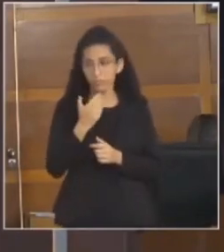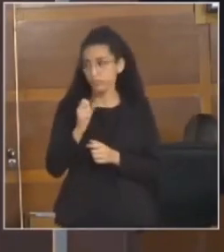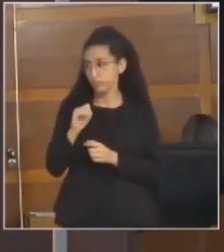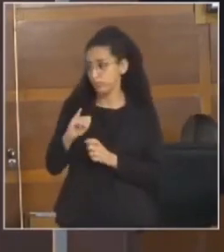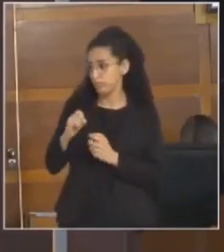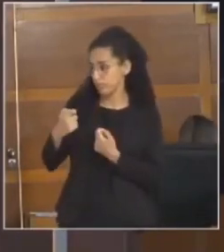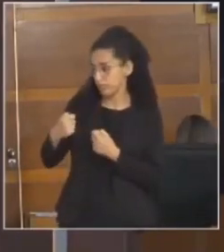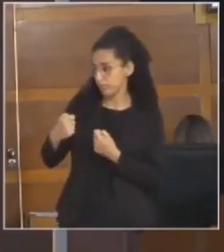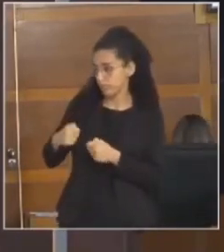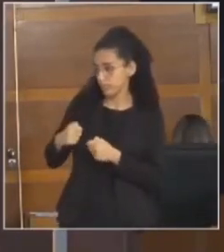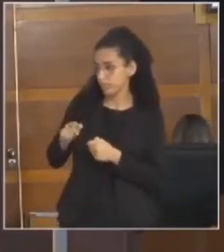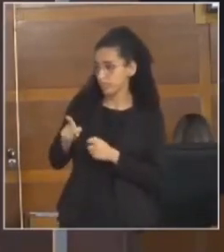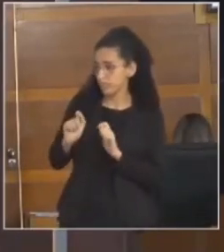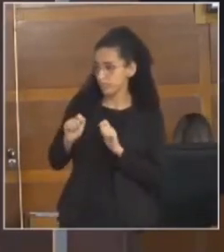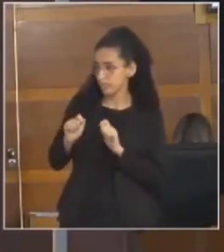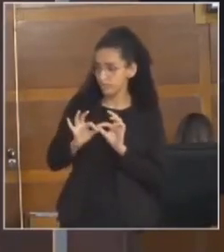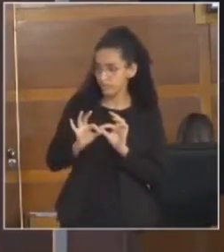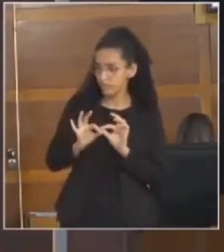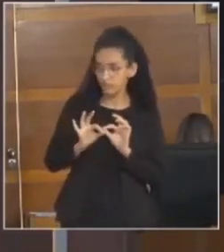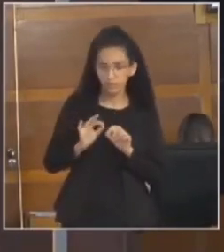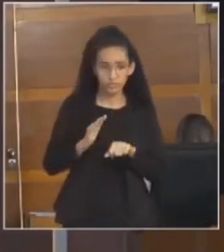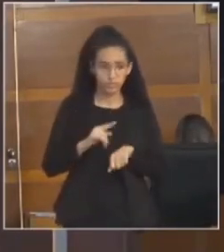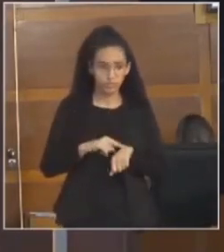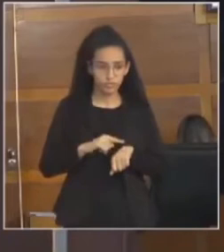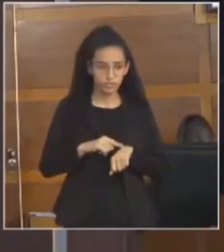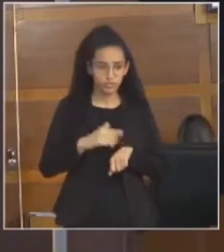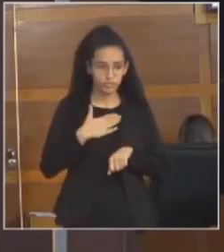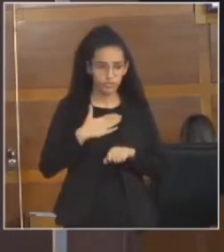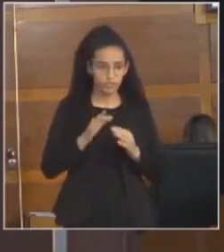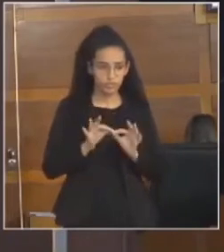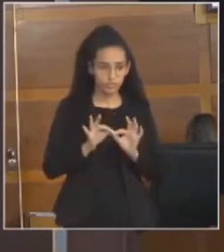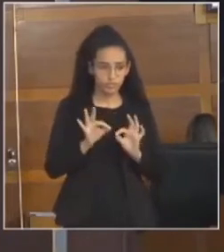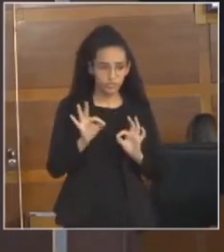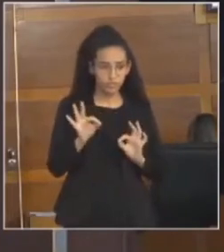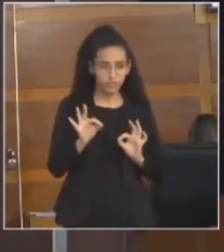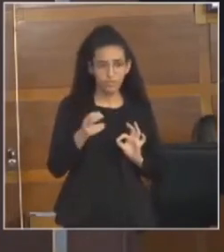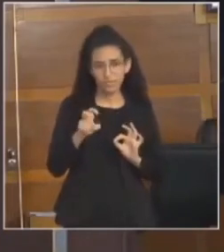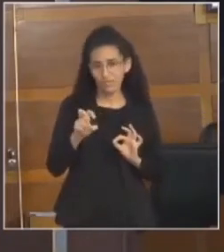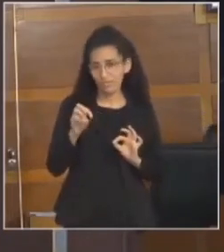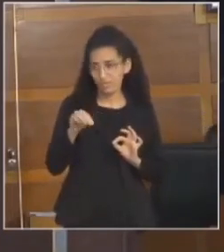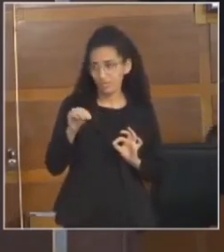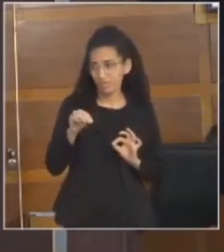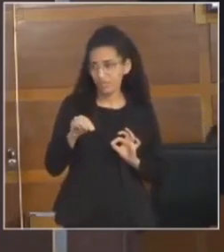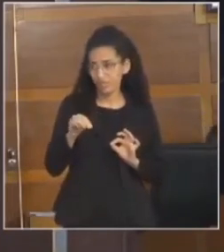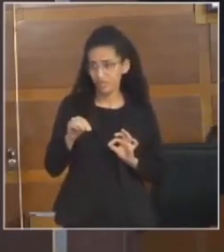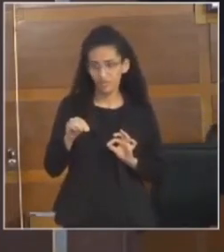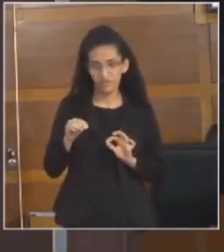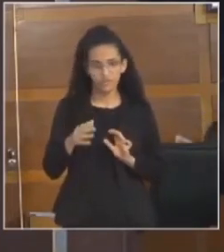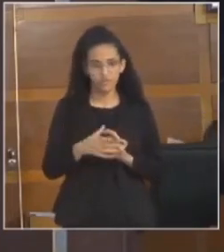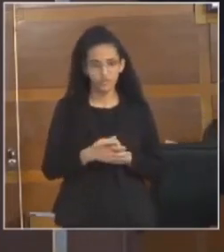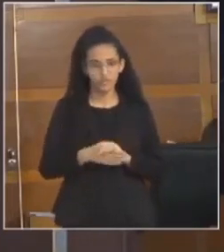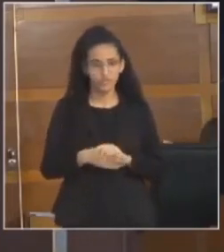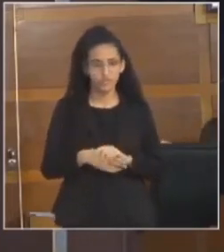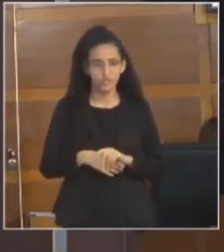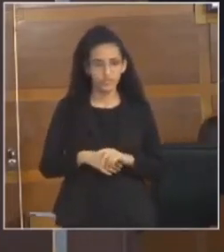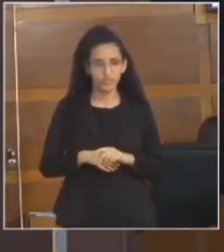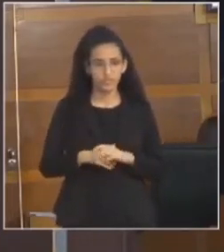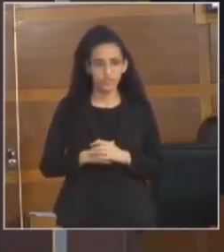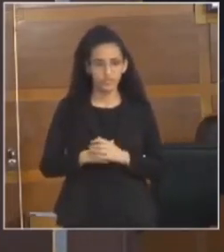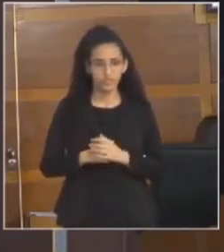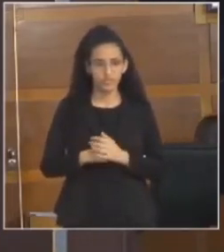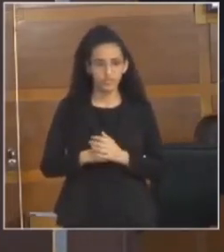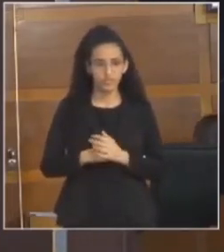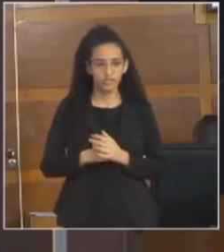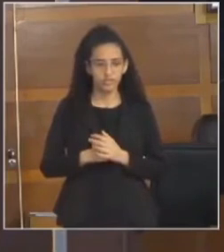fosse necessário, que o senhor estenda um pouquinho o meu tempo aqui na tribuna, caso os cinco minutos regimentais que são concedidos a mim